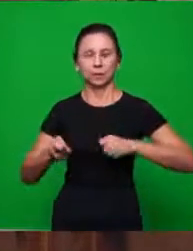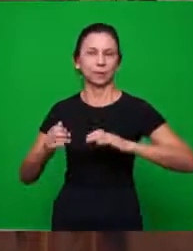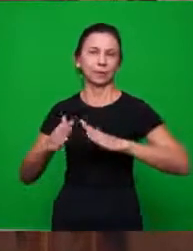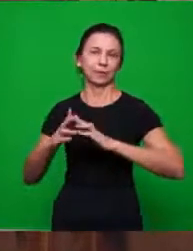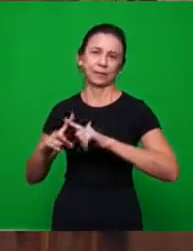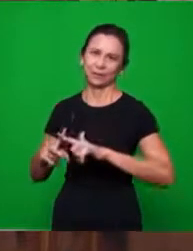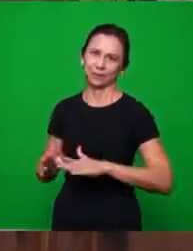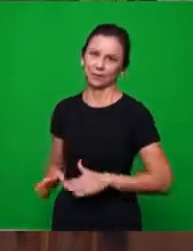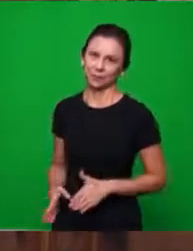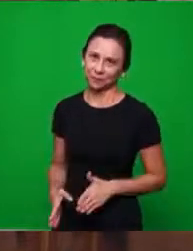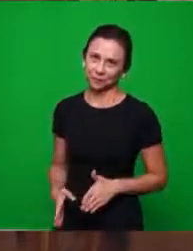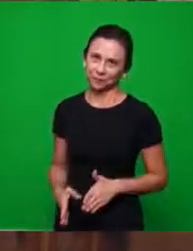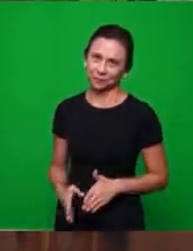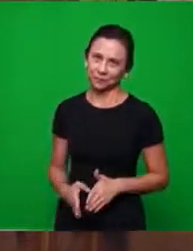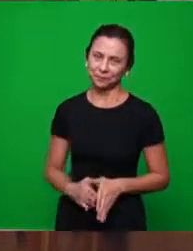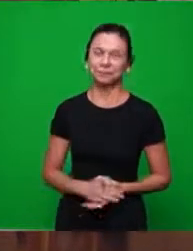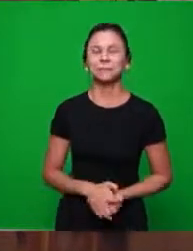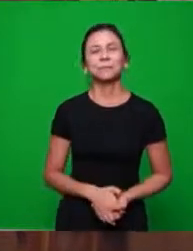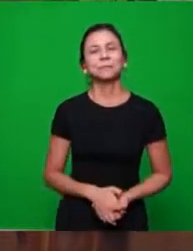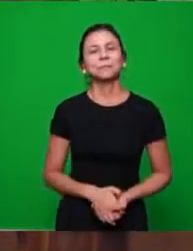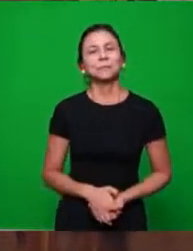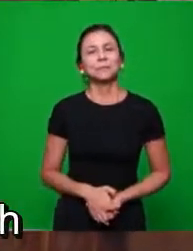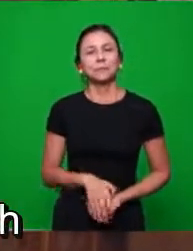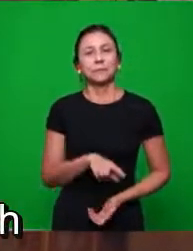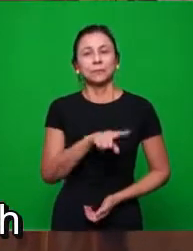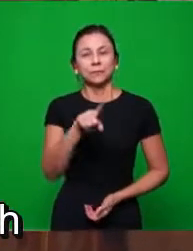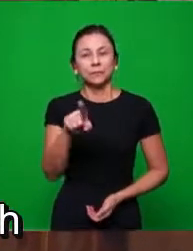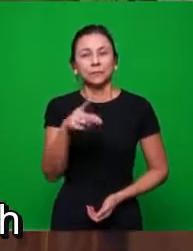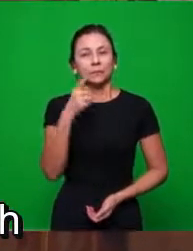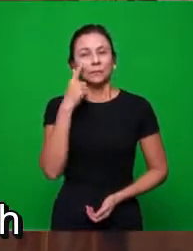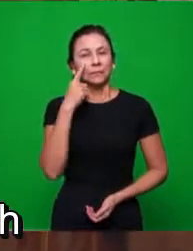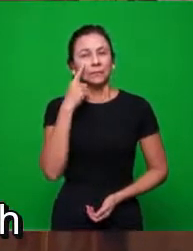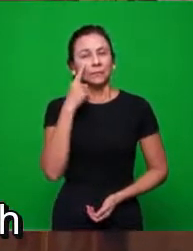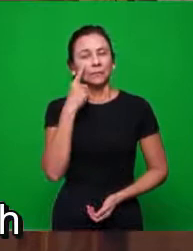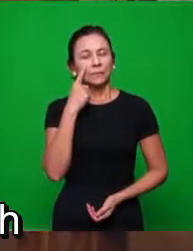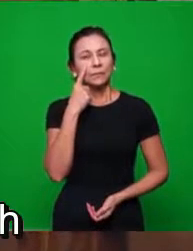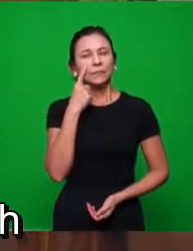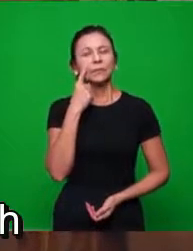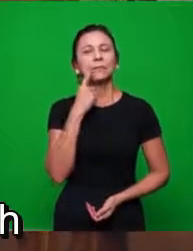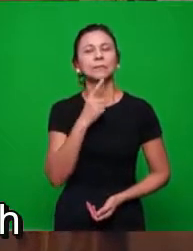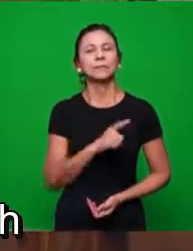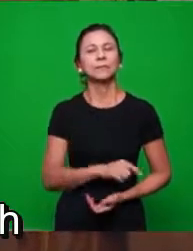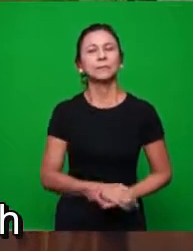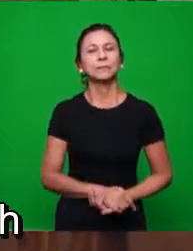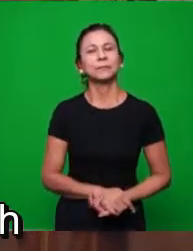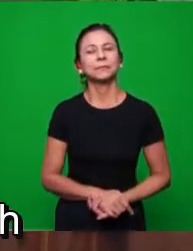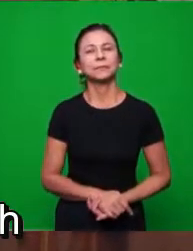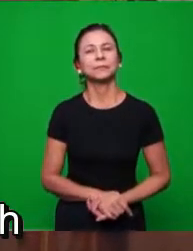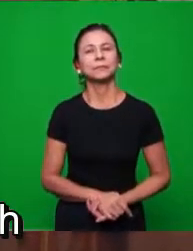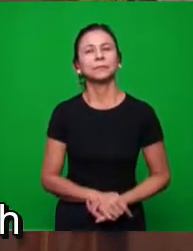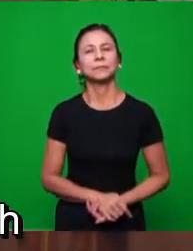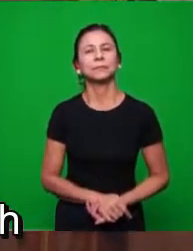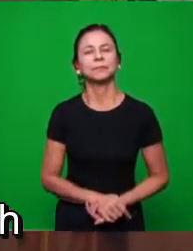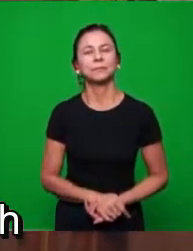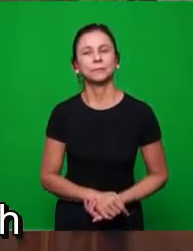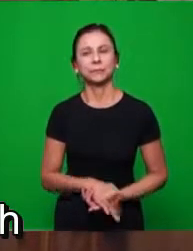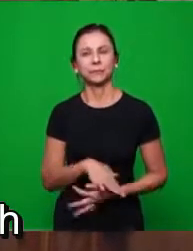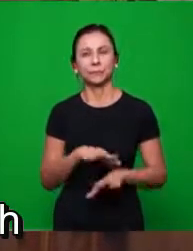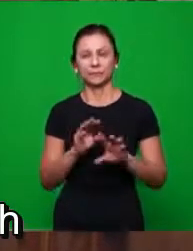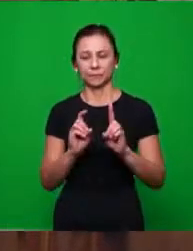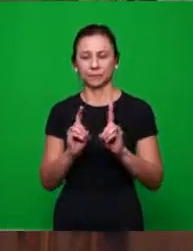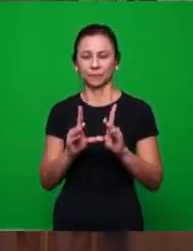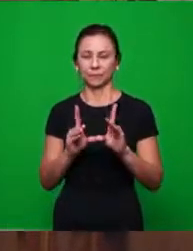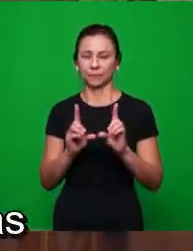irmãos ainda vão assistir alguma coisa sobre a doutrina da